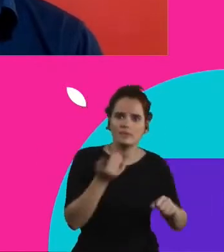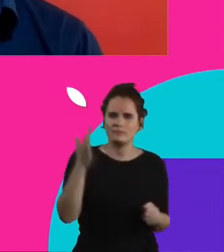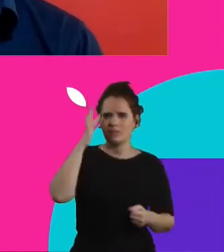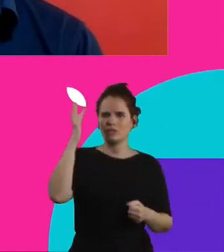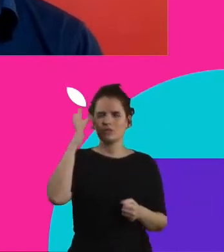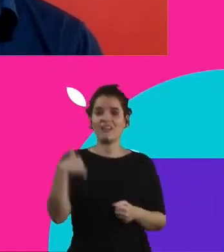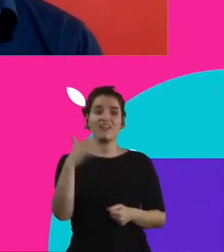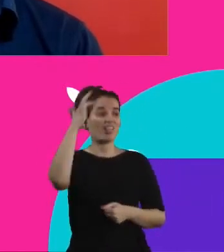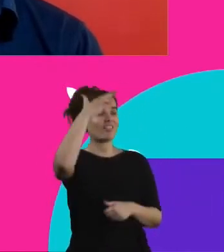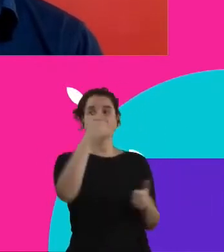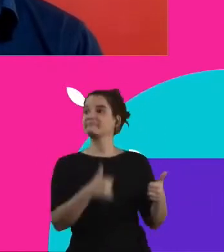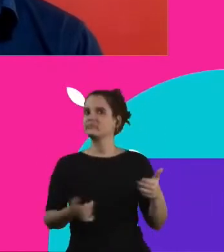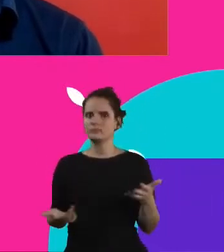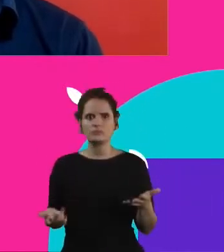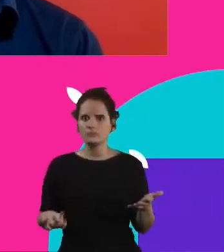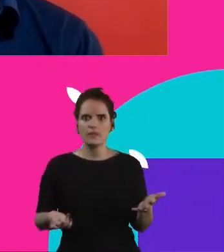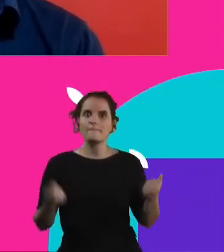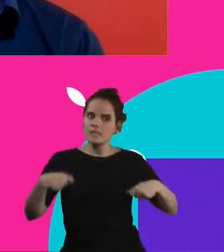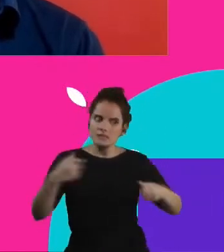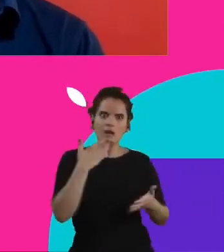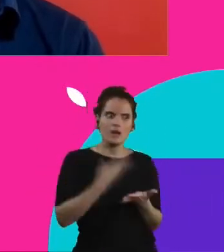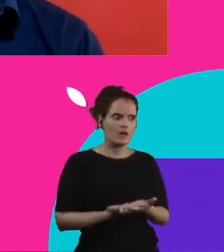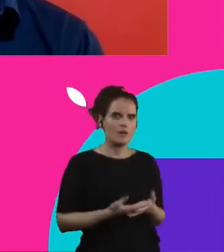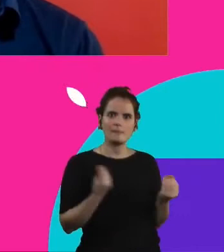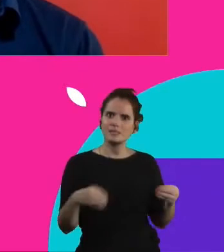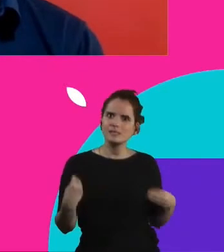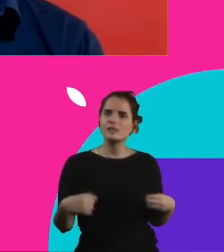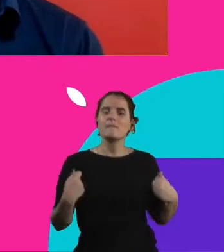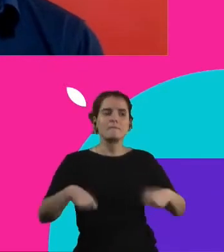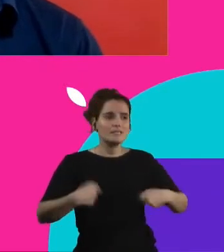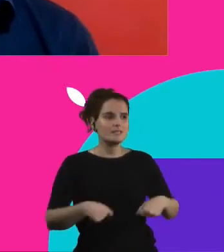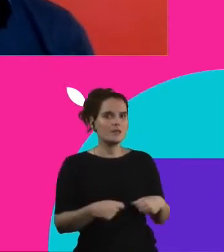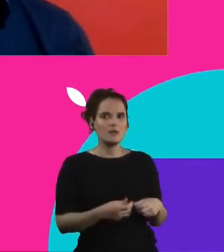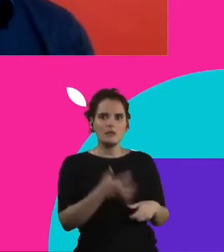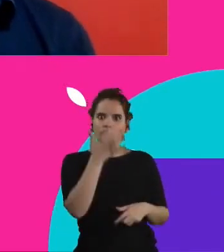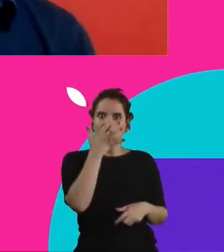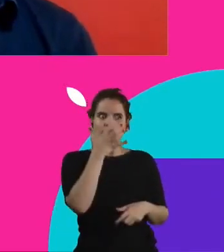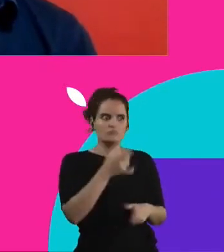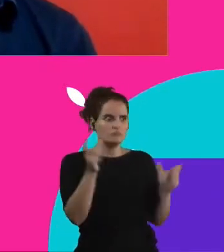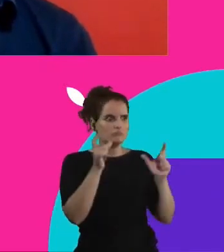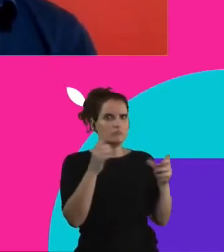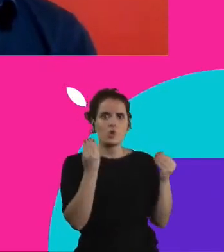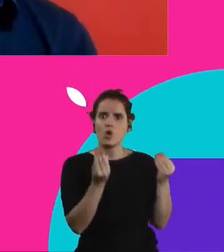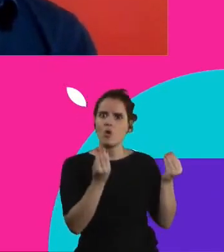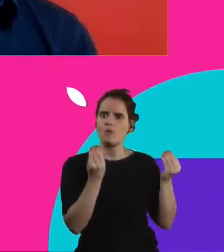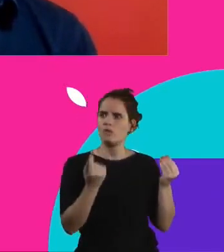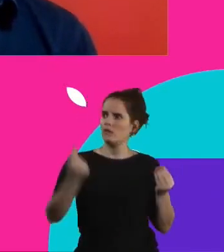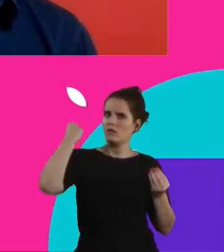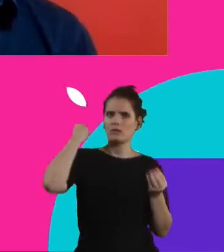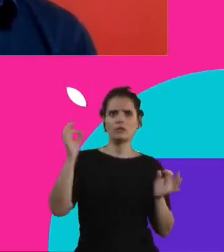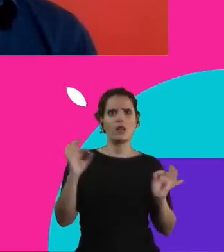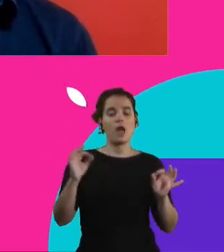e as pessoas vão acessar esse alimento. A gente não pode ficar amortecido mais com esse tipo de imagem, né? A sociedade brasileira